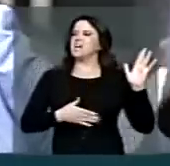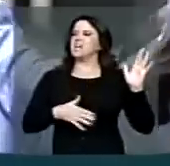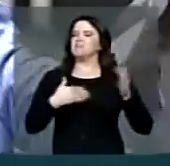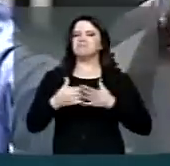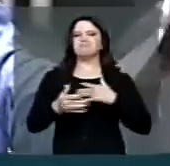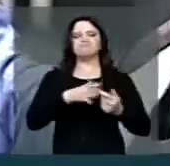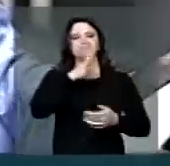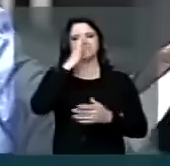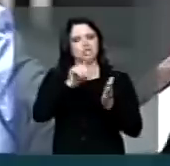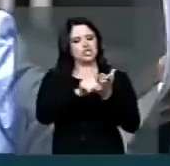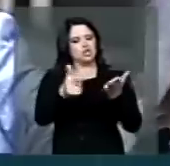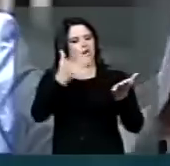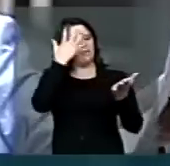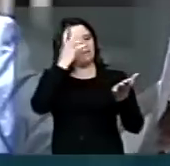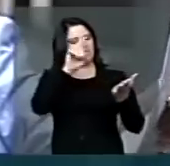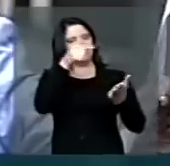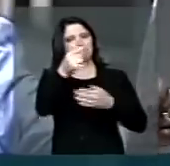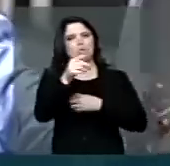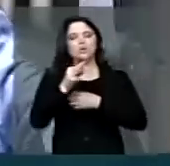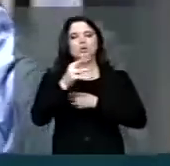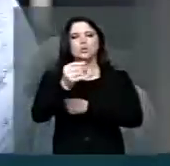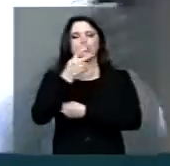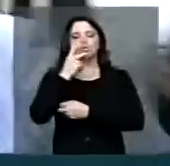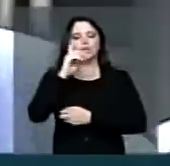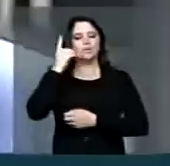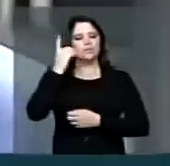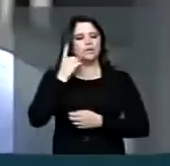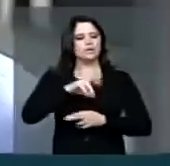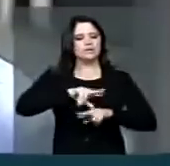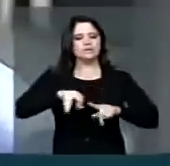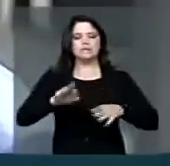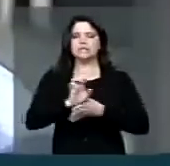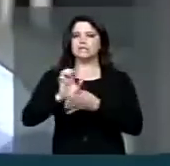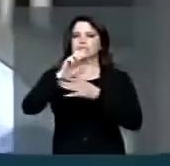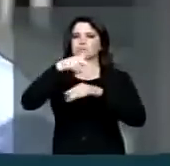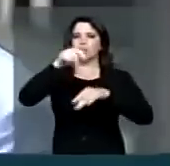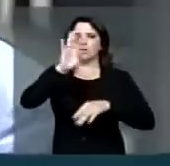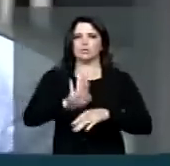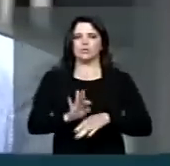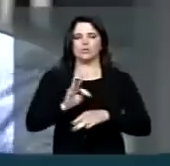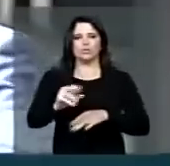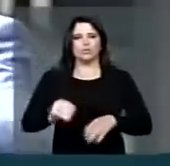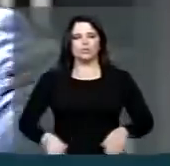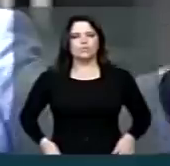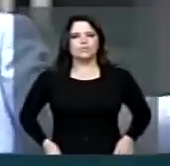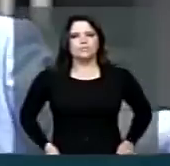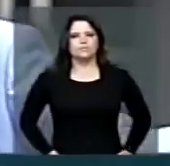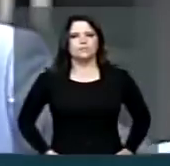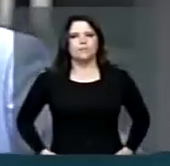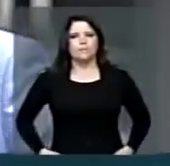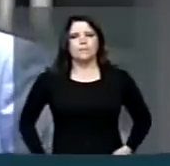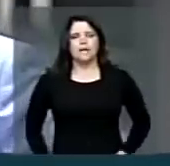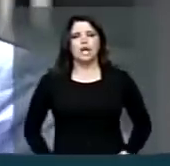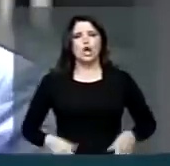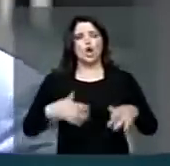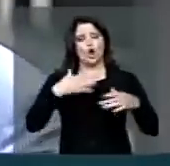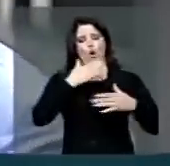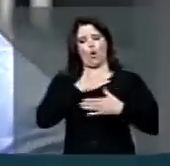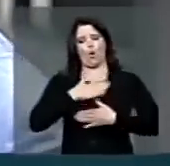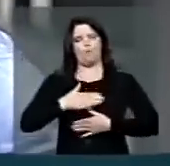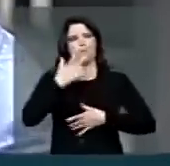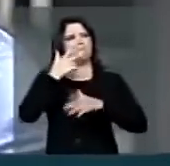chega, pega o jornal de manhã, deputado João Campos, em vários estados desse país, e estão lá os corpos estraçalhados,